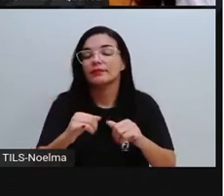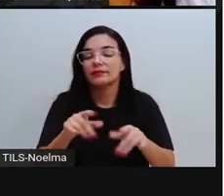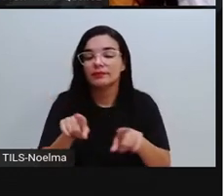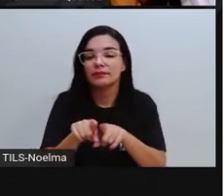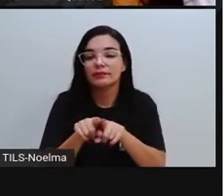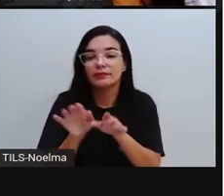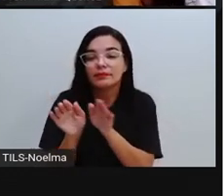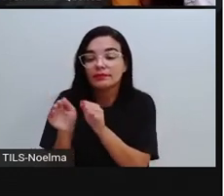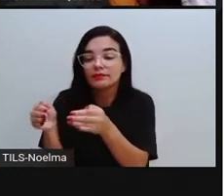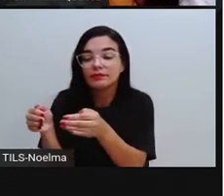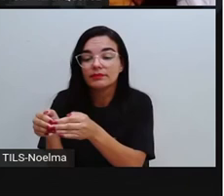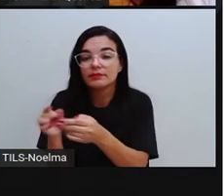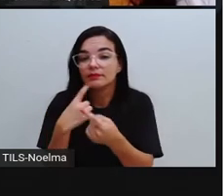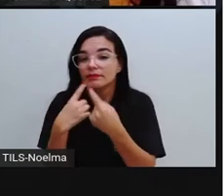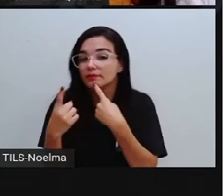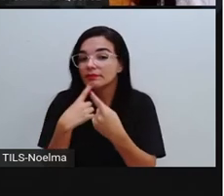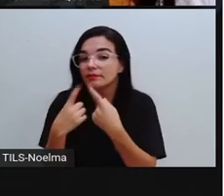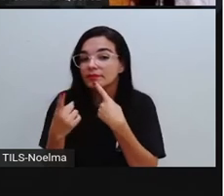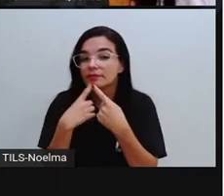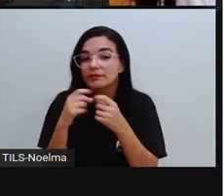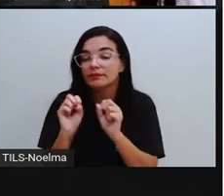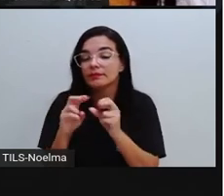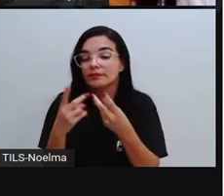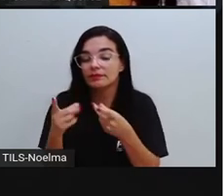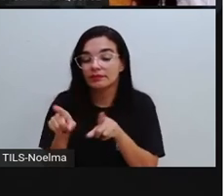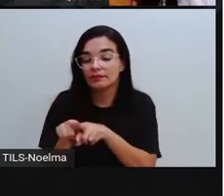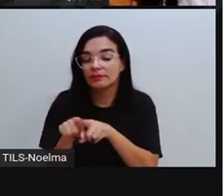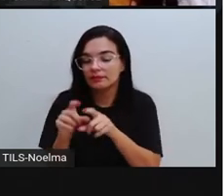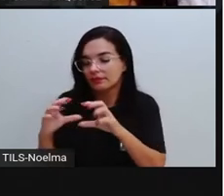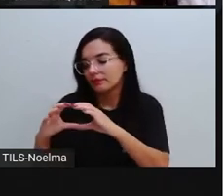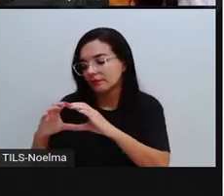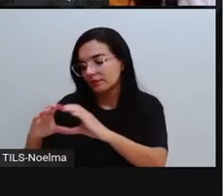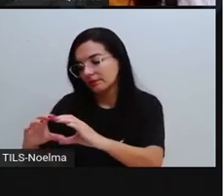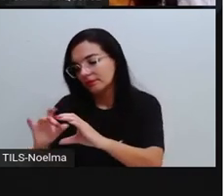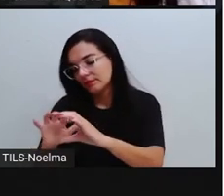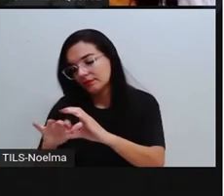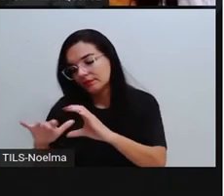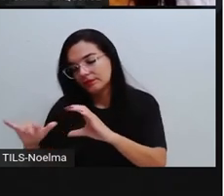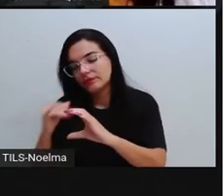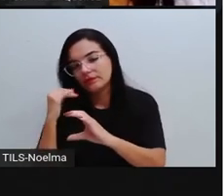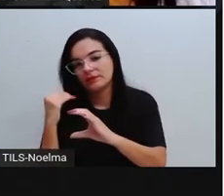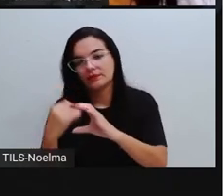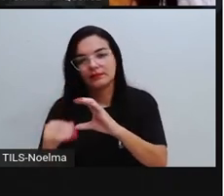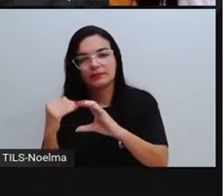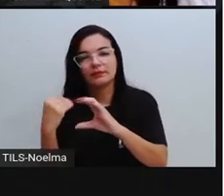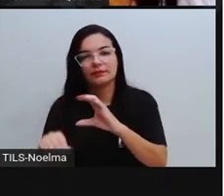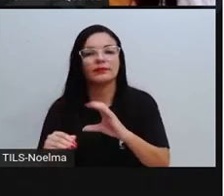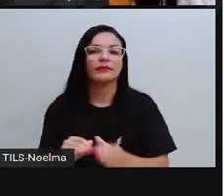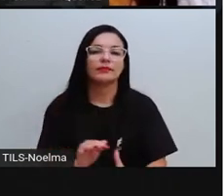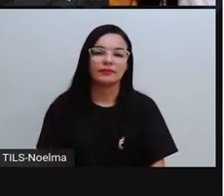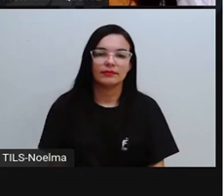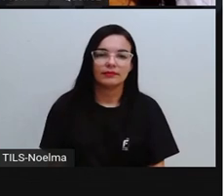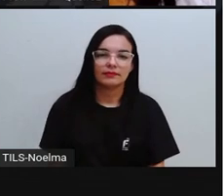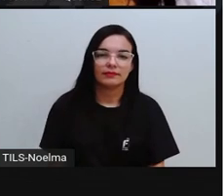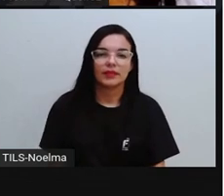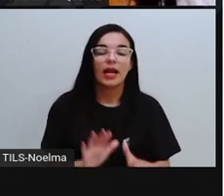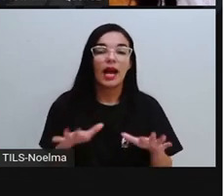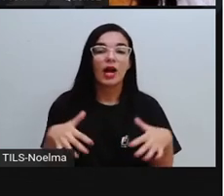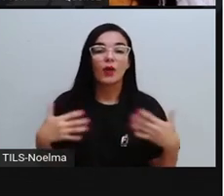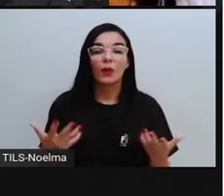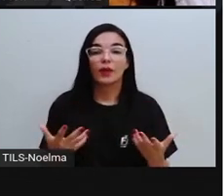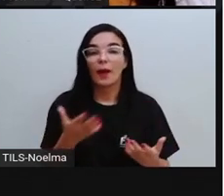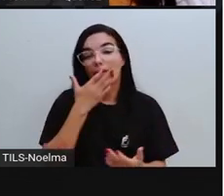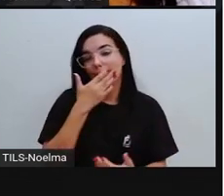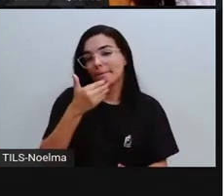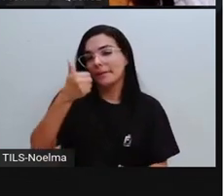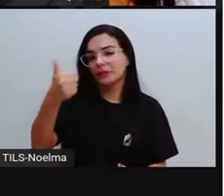discussão ou espaços reservados a comentários para este leitor. Então, quais